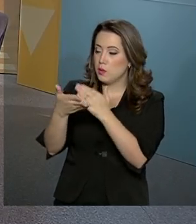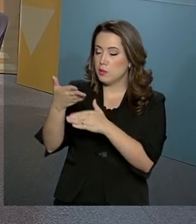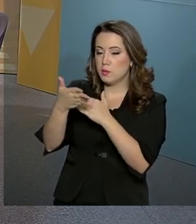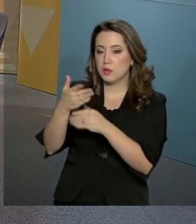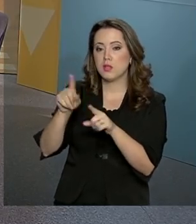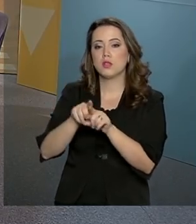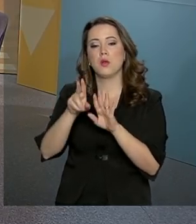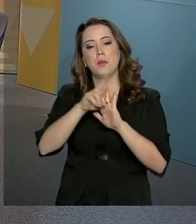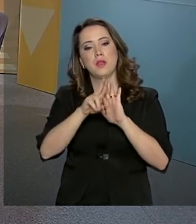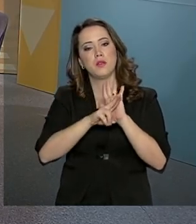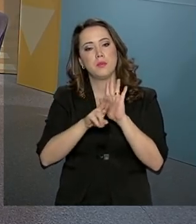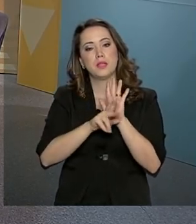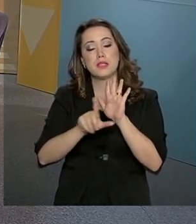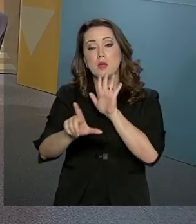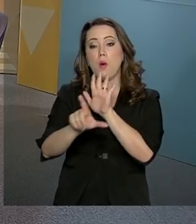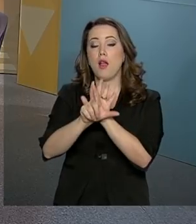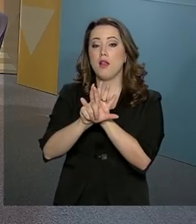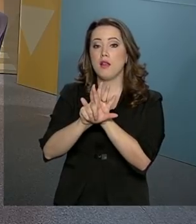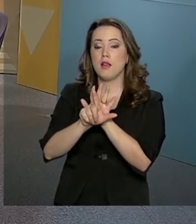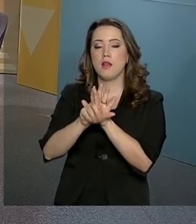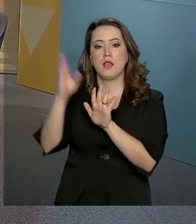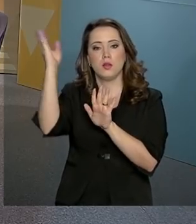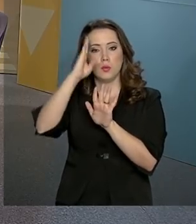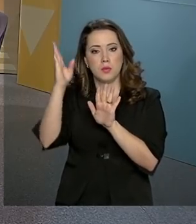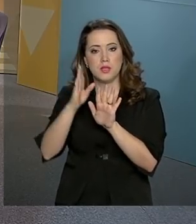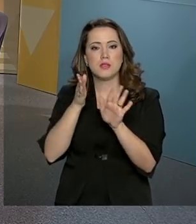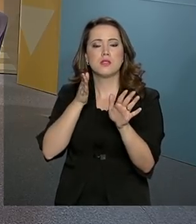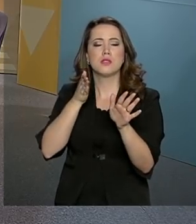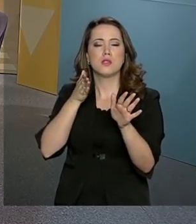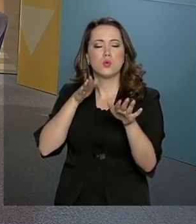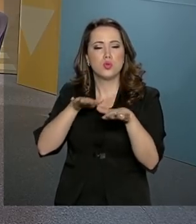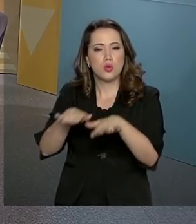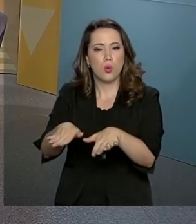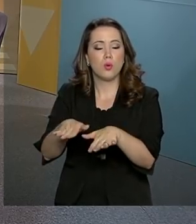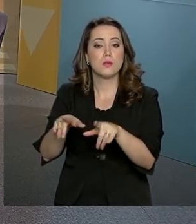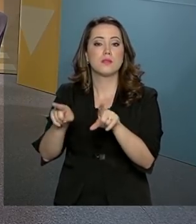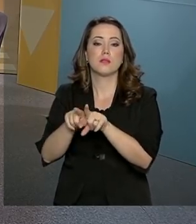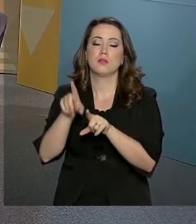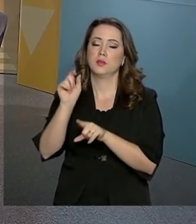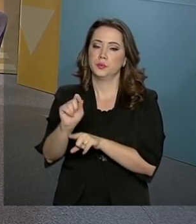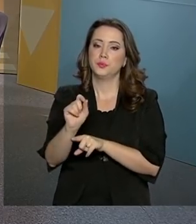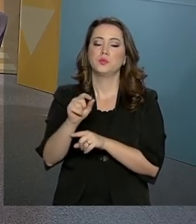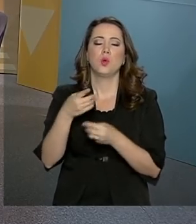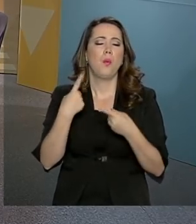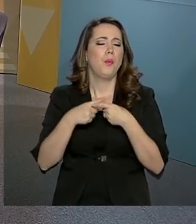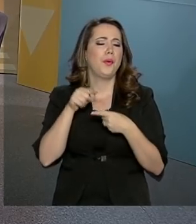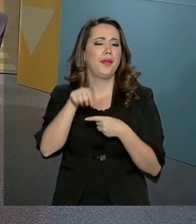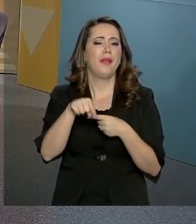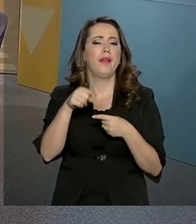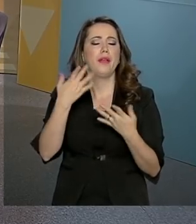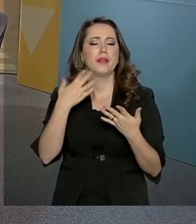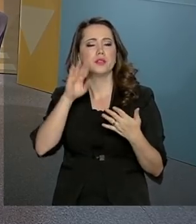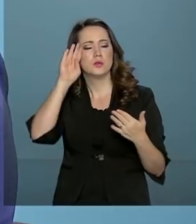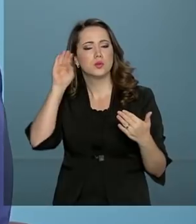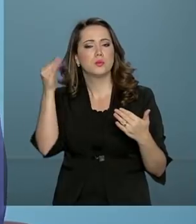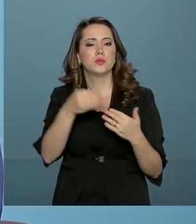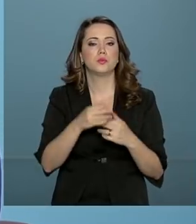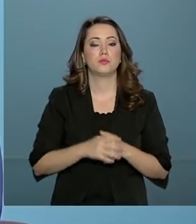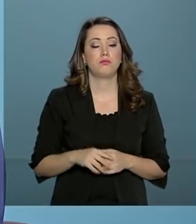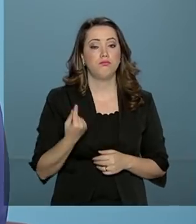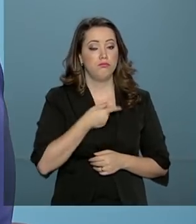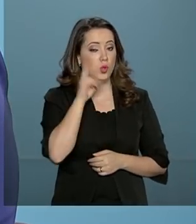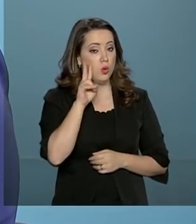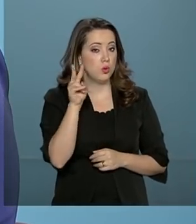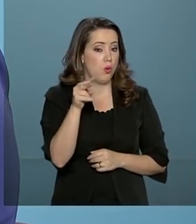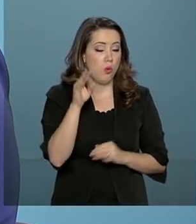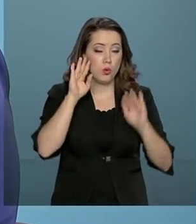lei brasileira de inclusão e também educação domiciliar. Por que essas prioridades? Nós focamos na família, a necessidade das famílias